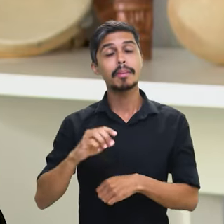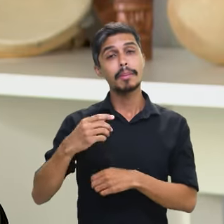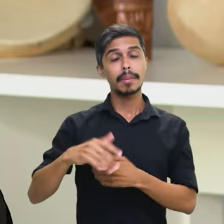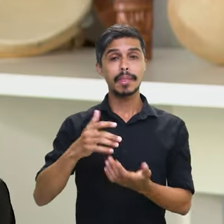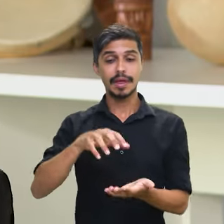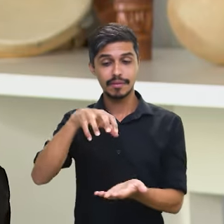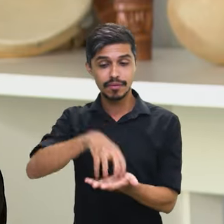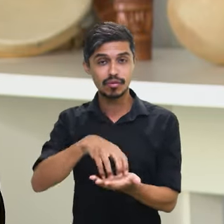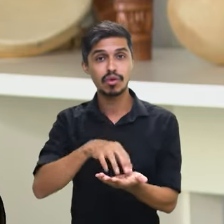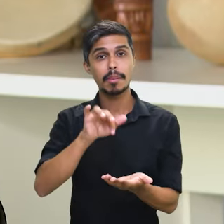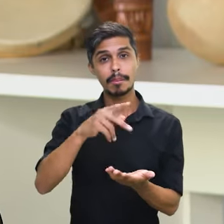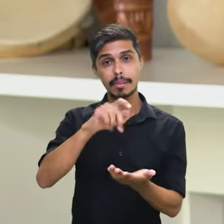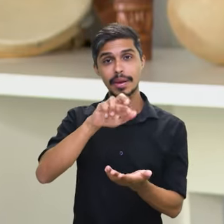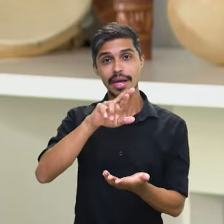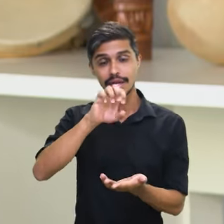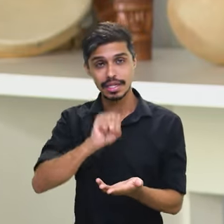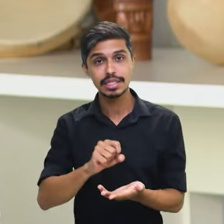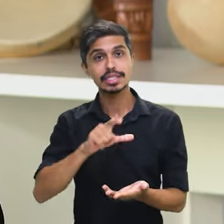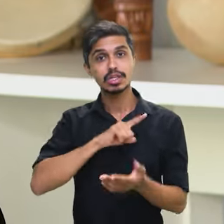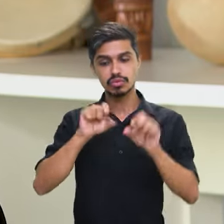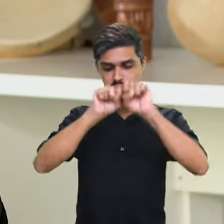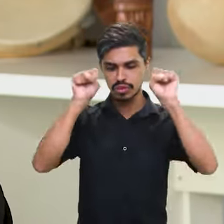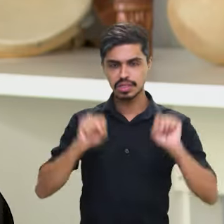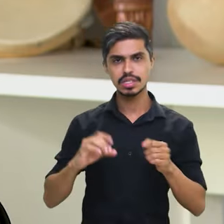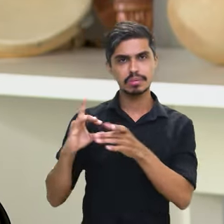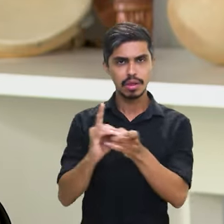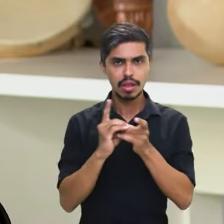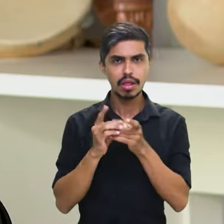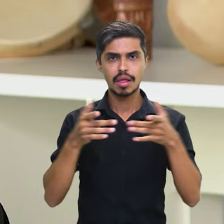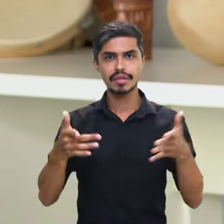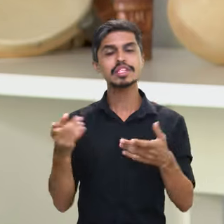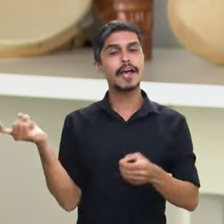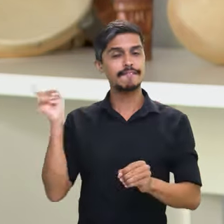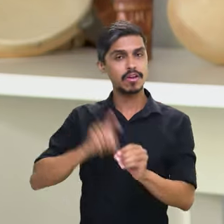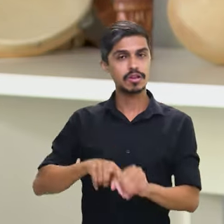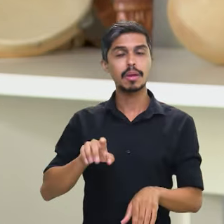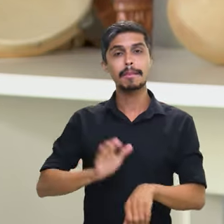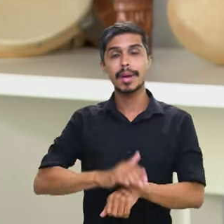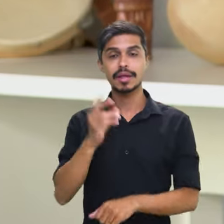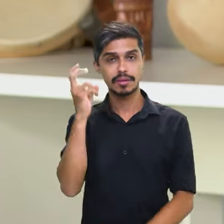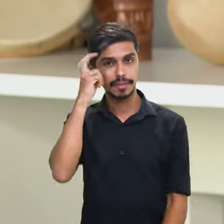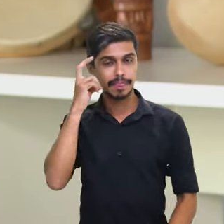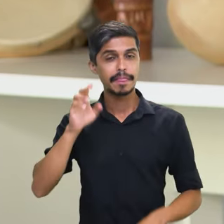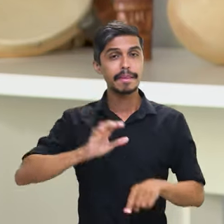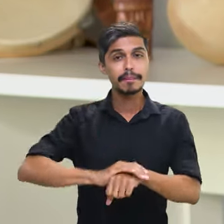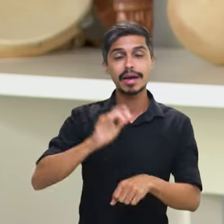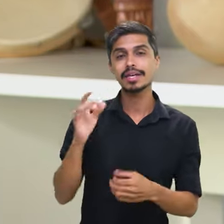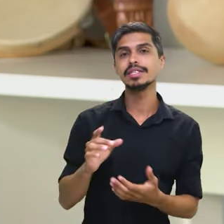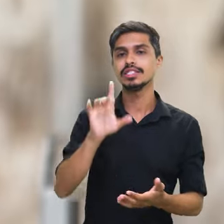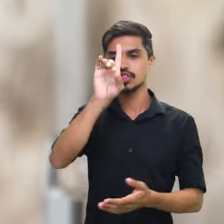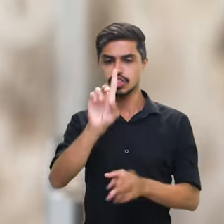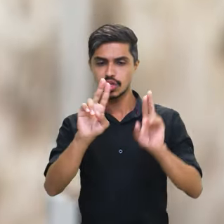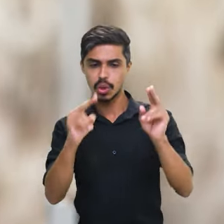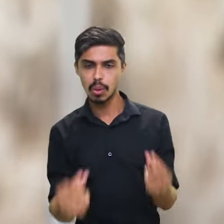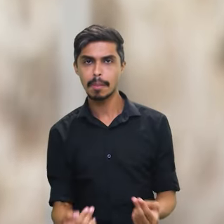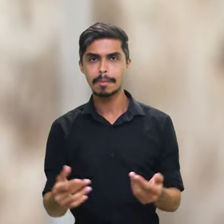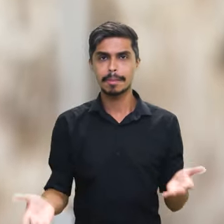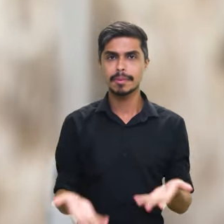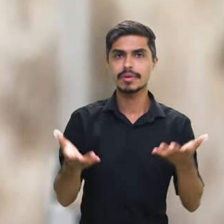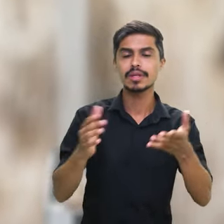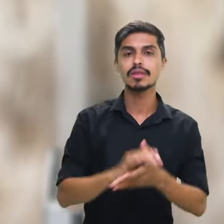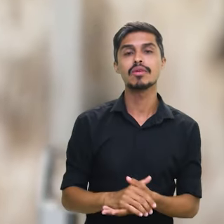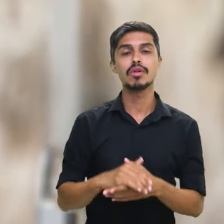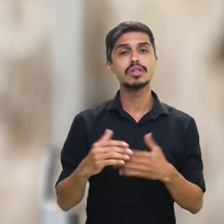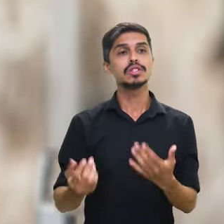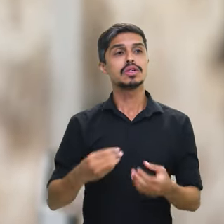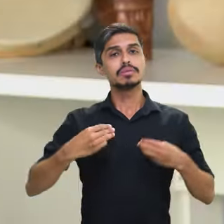Cultural Palmares, há um sistema democrático que está voltando. Mais cultura, mais apuração de direitos humanos, o Ministério